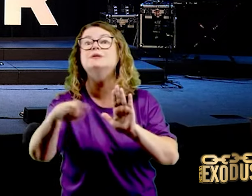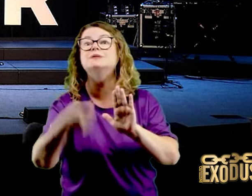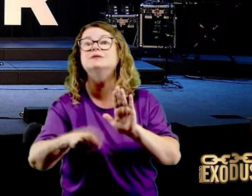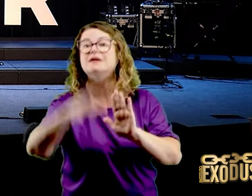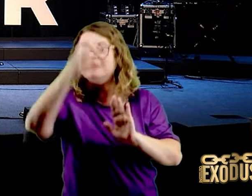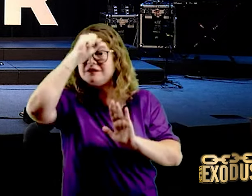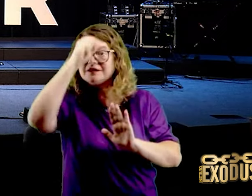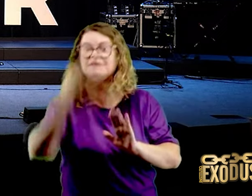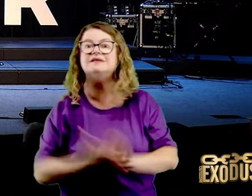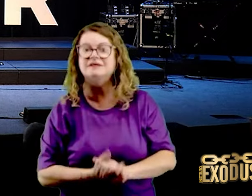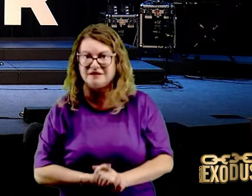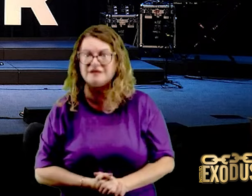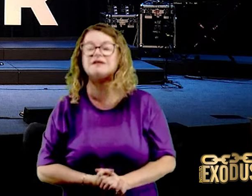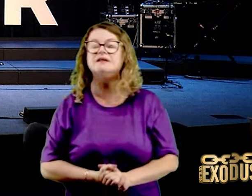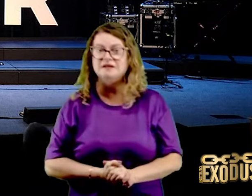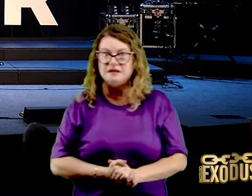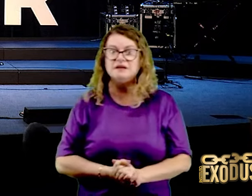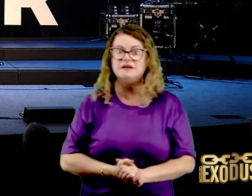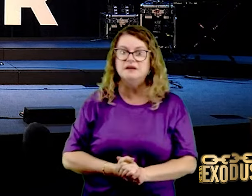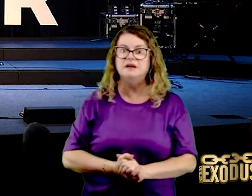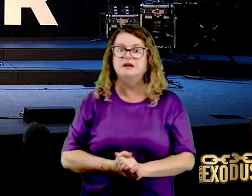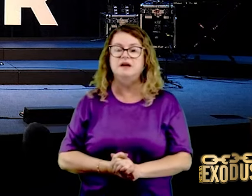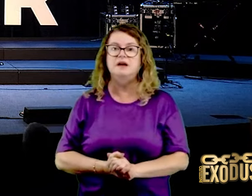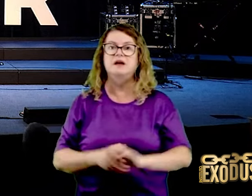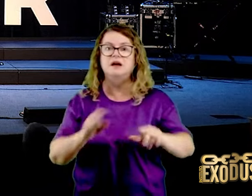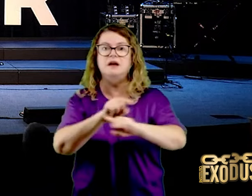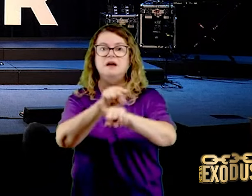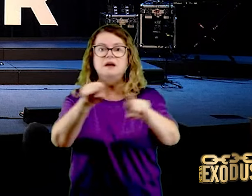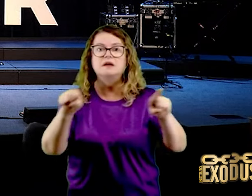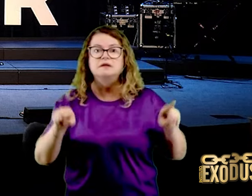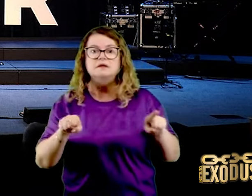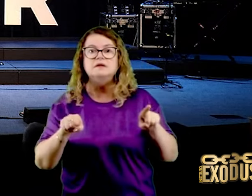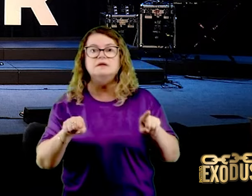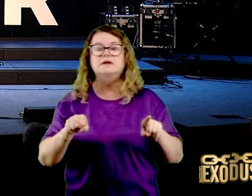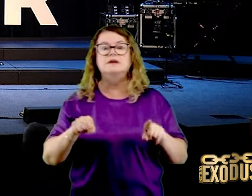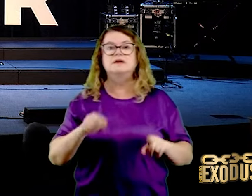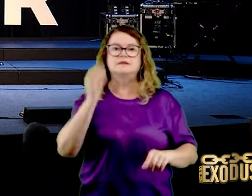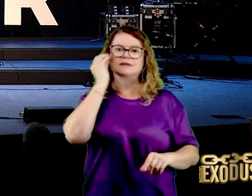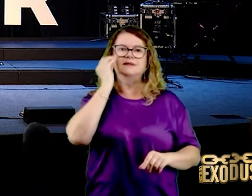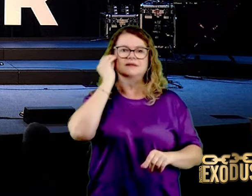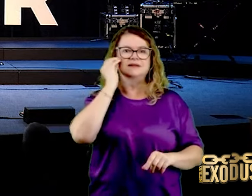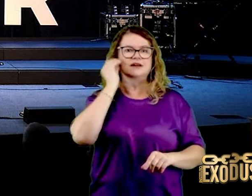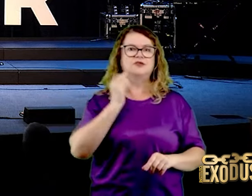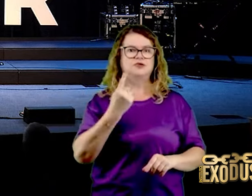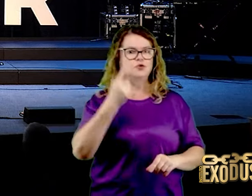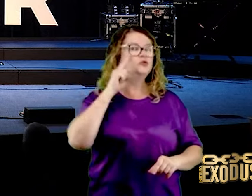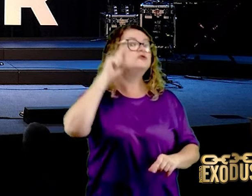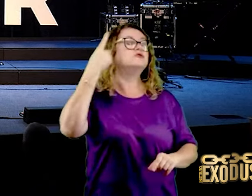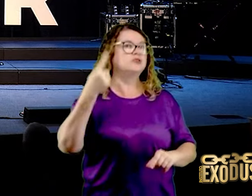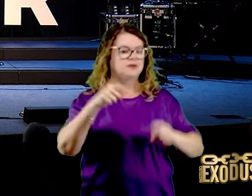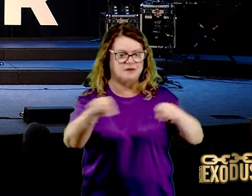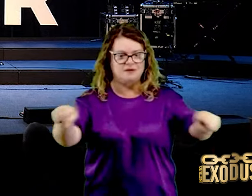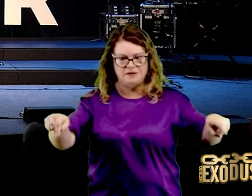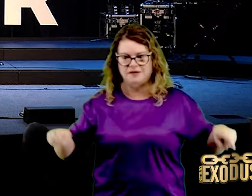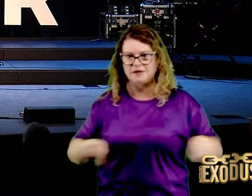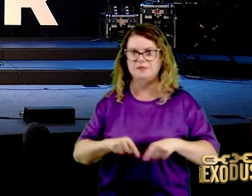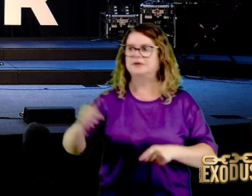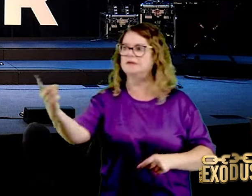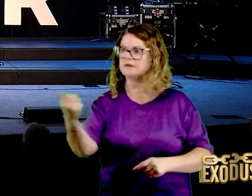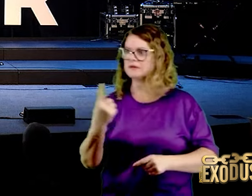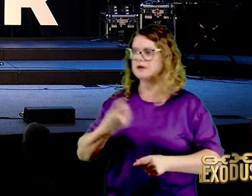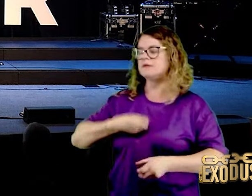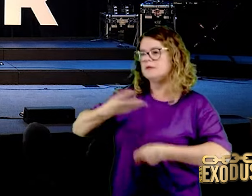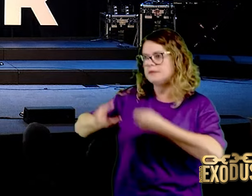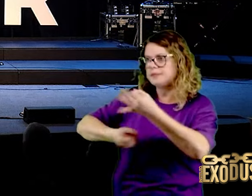Se você vivesse um dia de gabinete com os pastores da igreja, você ia